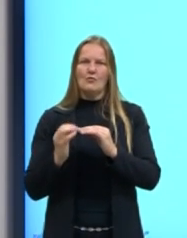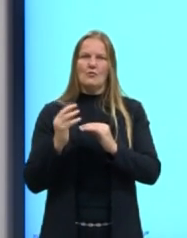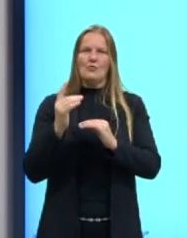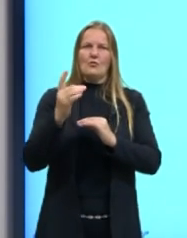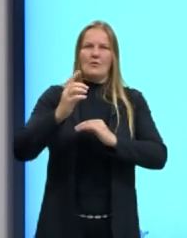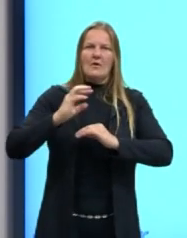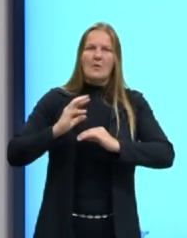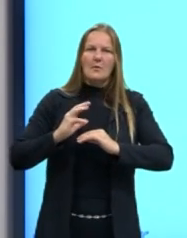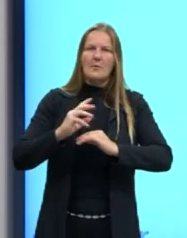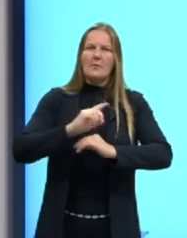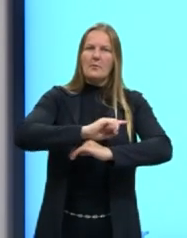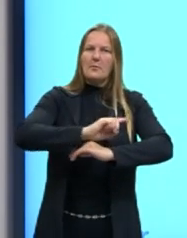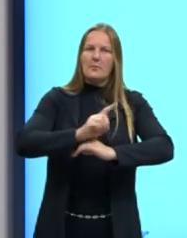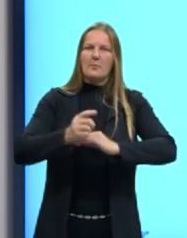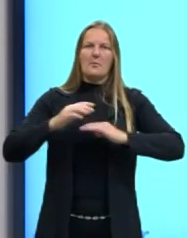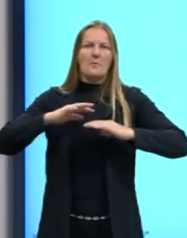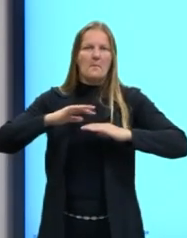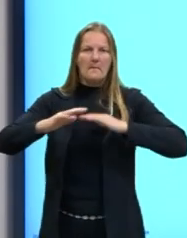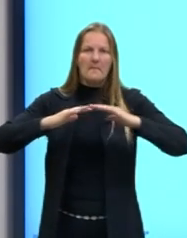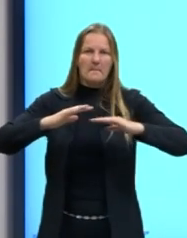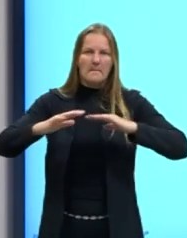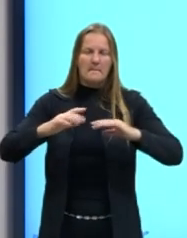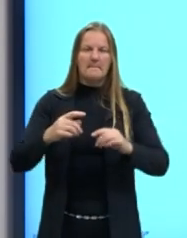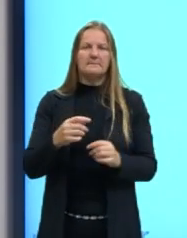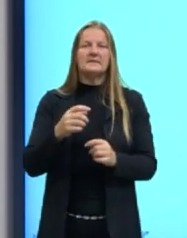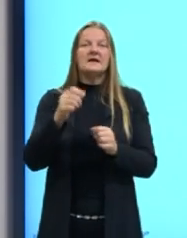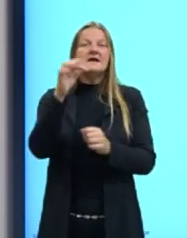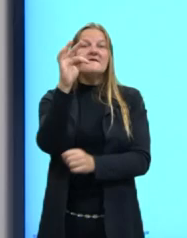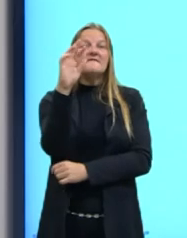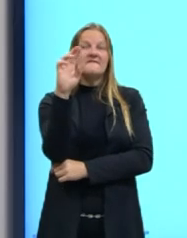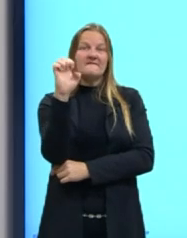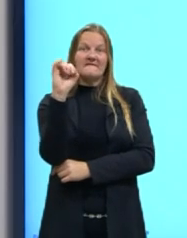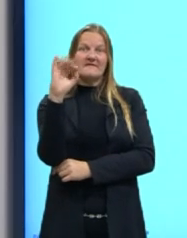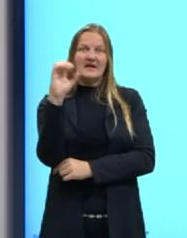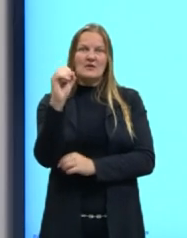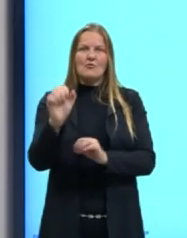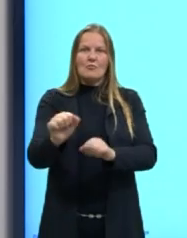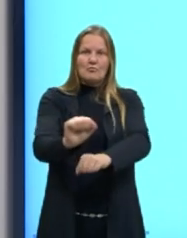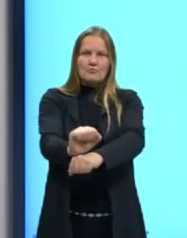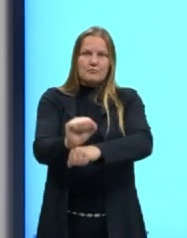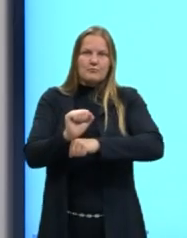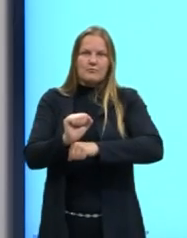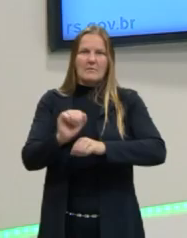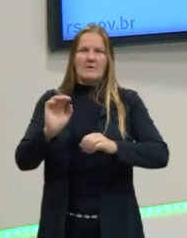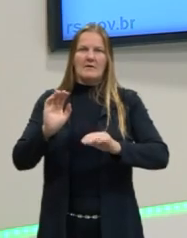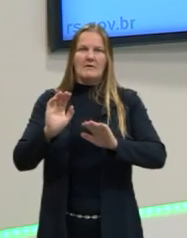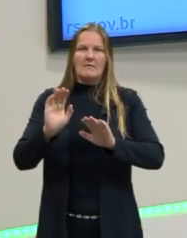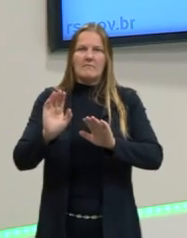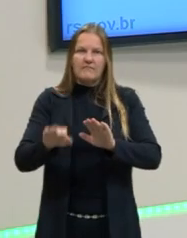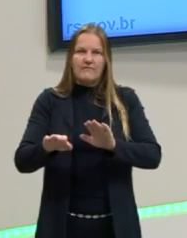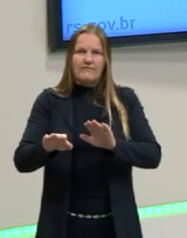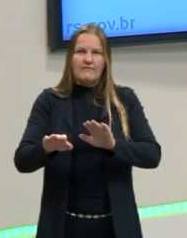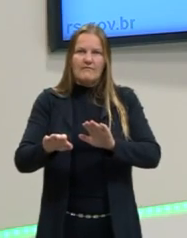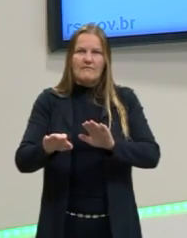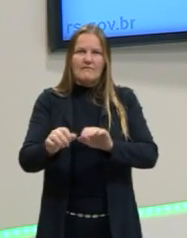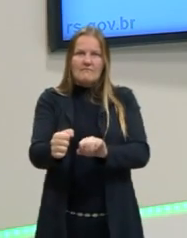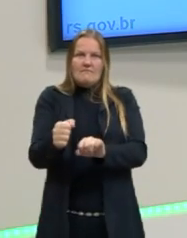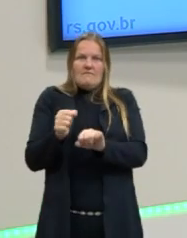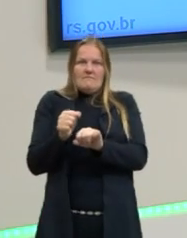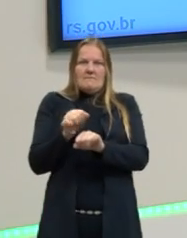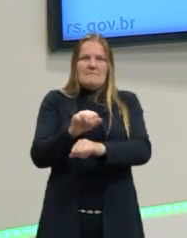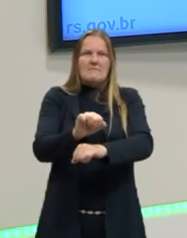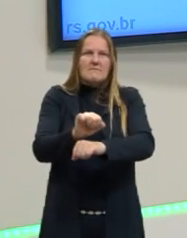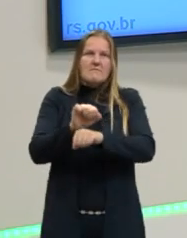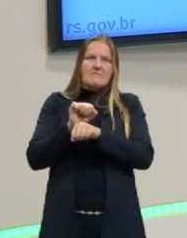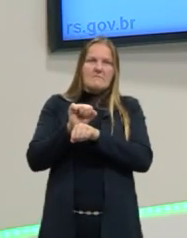o carro entre em movimento. O freio é justamente o contrário. O carro vai estar desenvolvendo uma certa velocidade, mas a gente